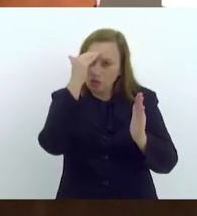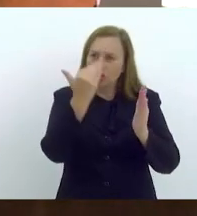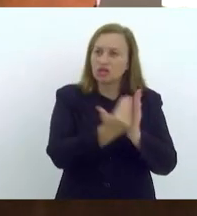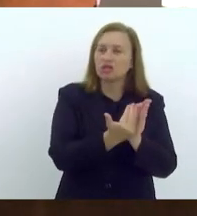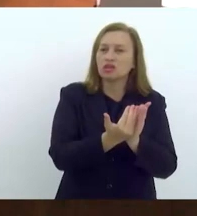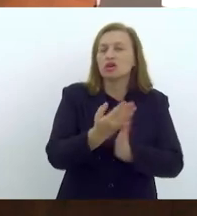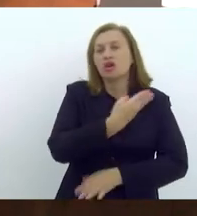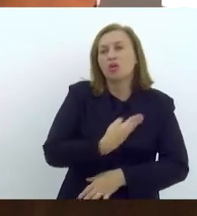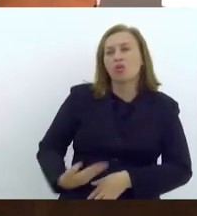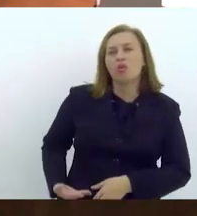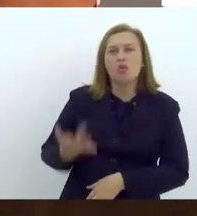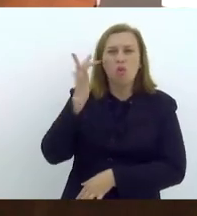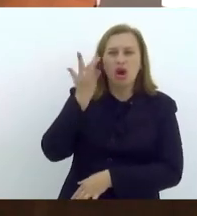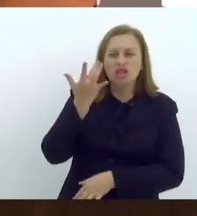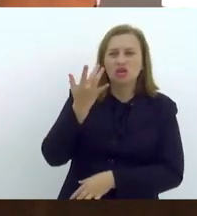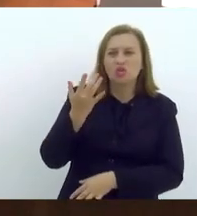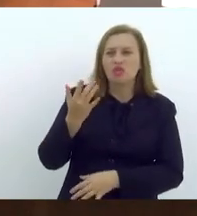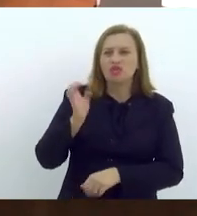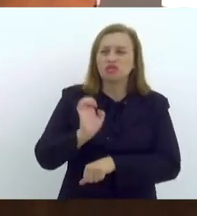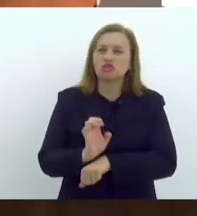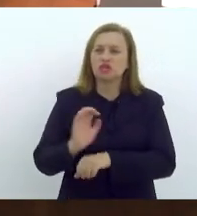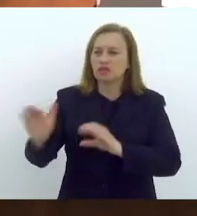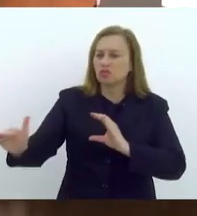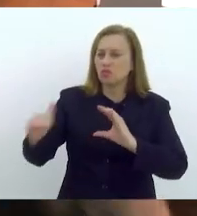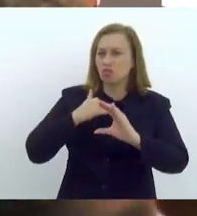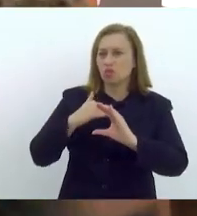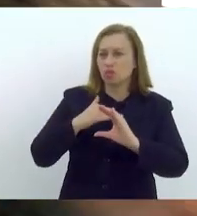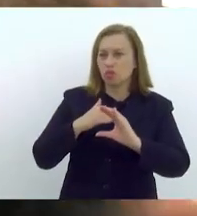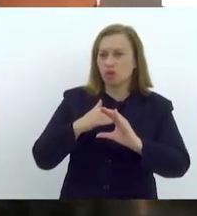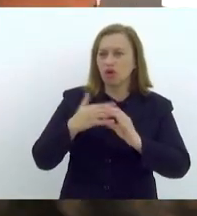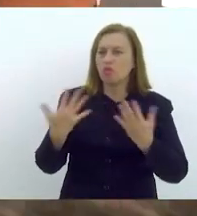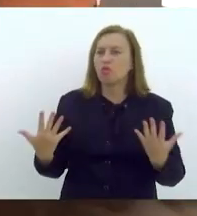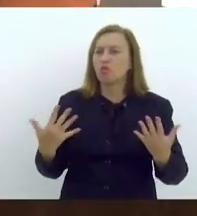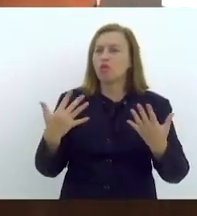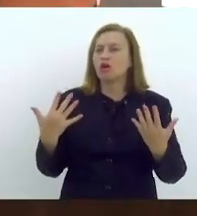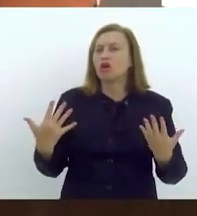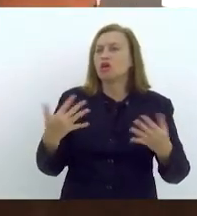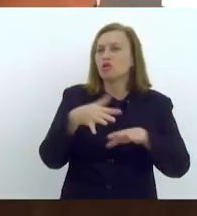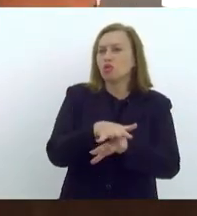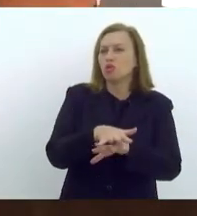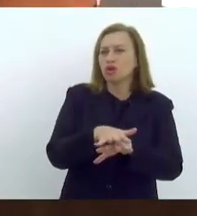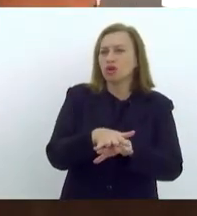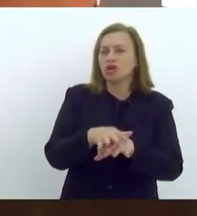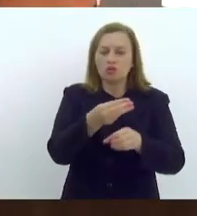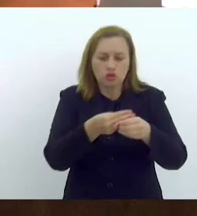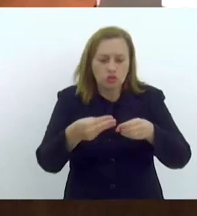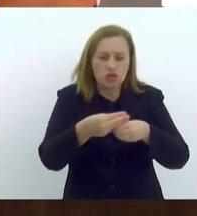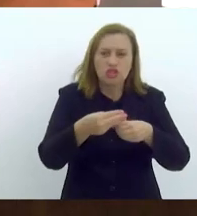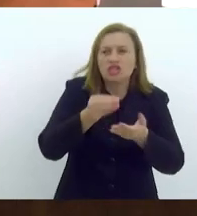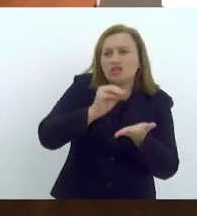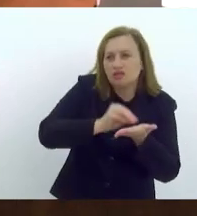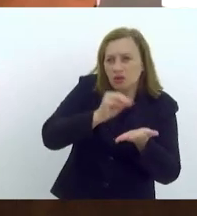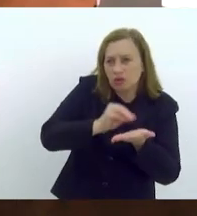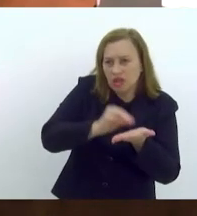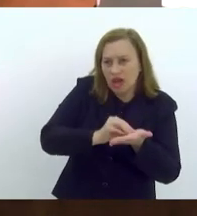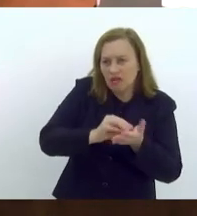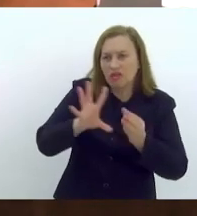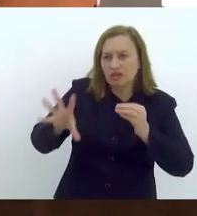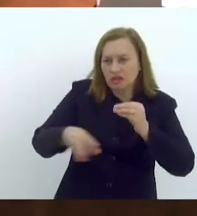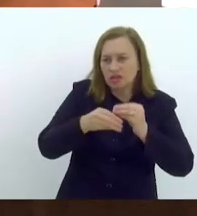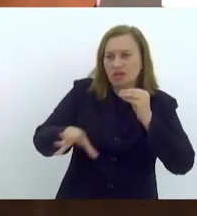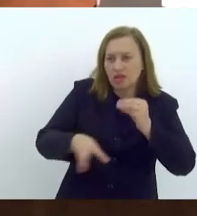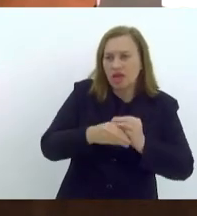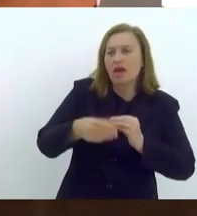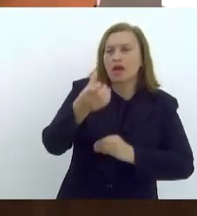do Estado que está dependendo de mandar essa mensagem de novo para cá com a inclusão dos municípios que não estavam incluídos na 6979.